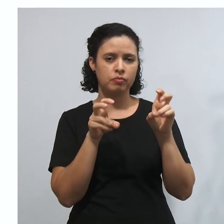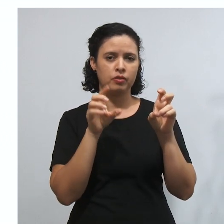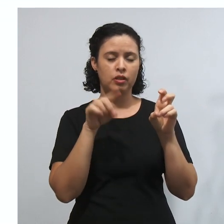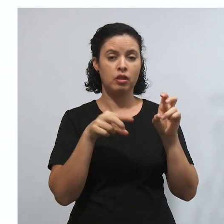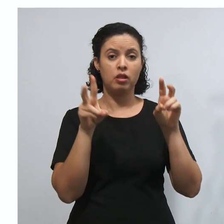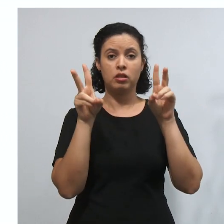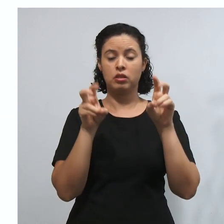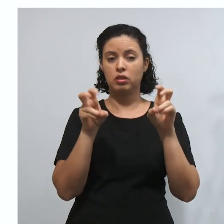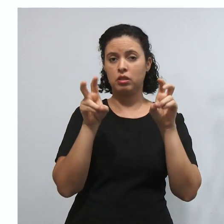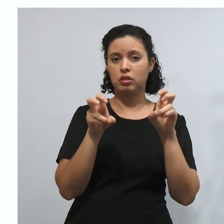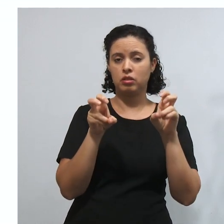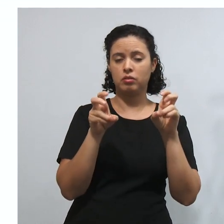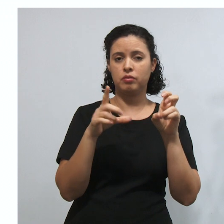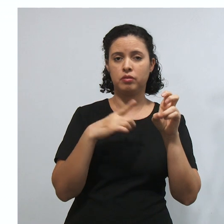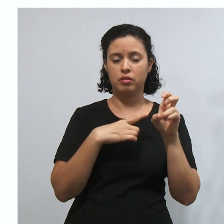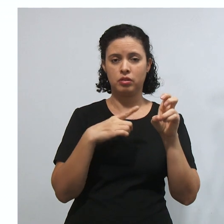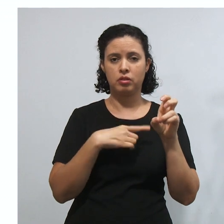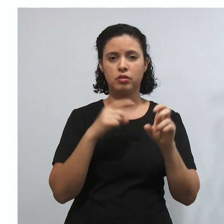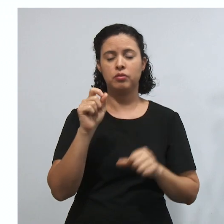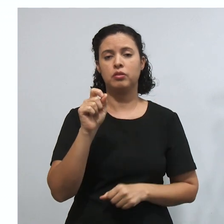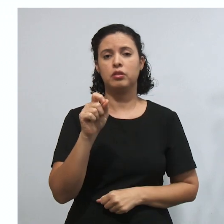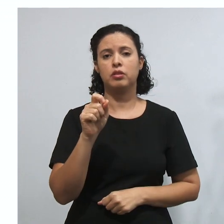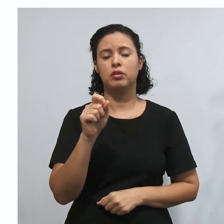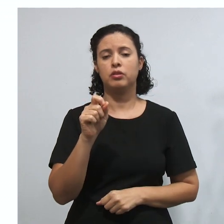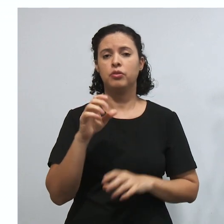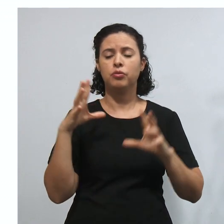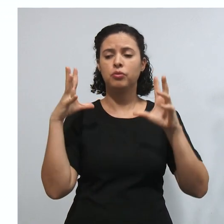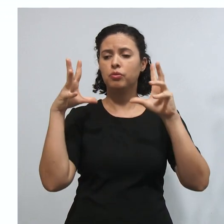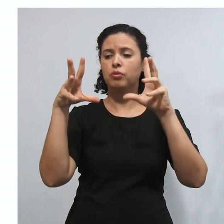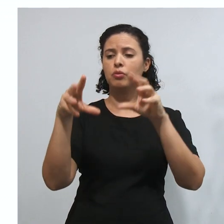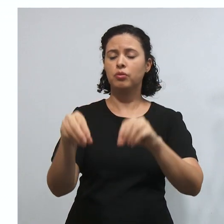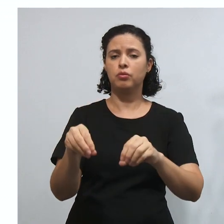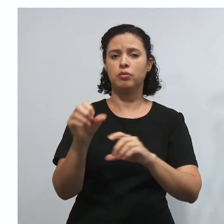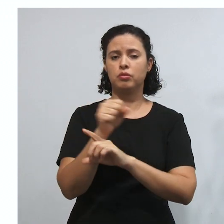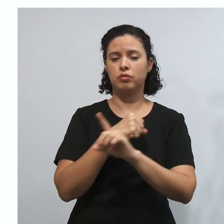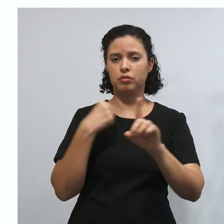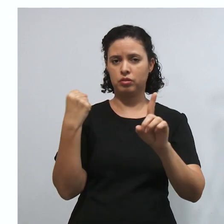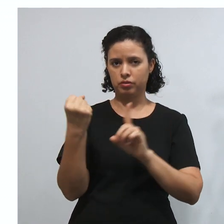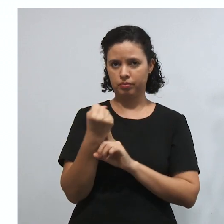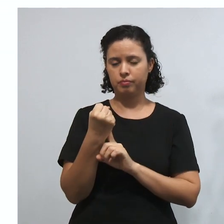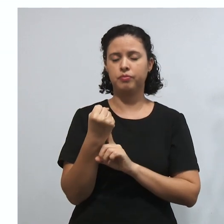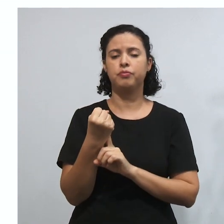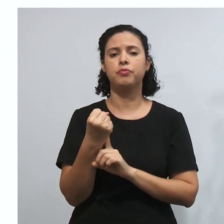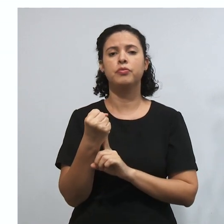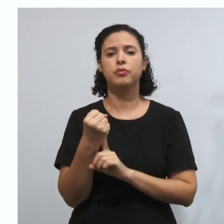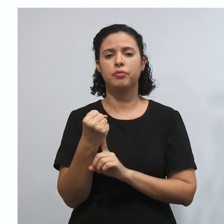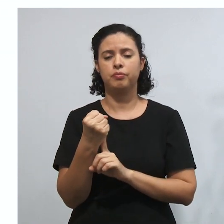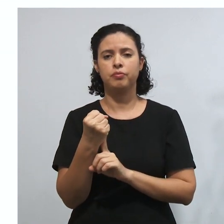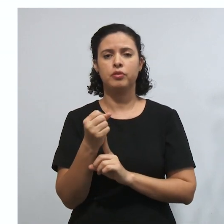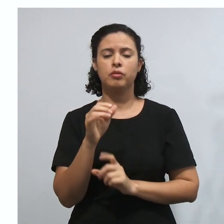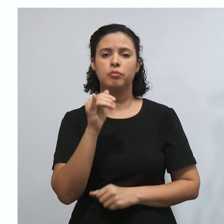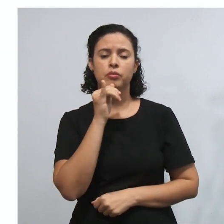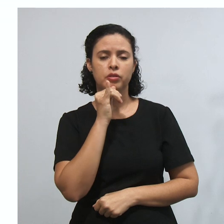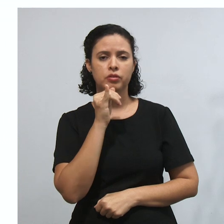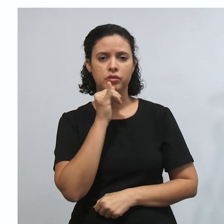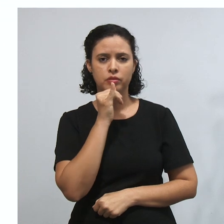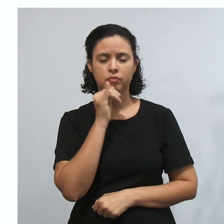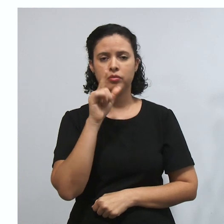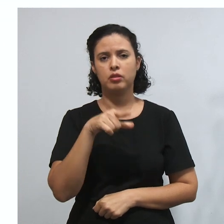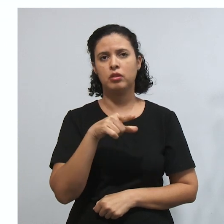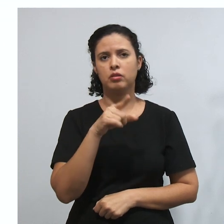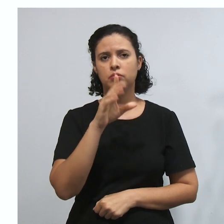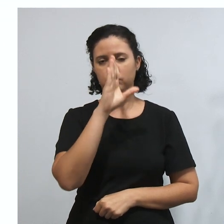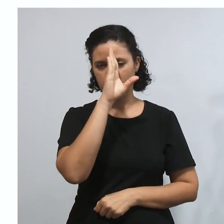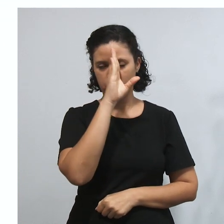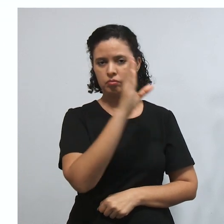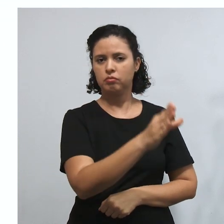essa matéria, ela vai ter reflexos em todas as sociedades, tá? Esse processo que eu digo aqui, por exemplo, é uma ação